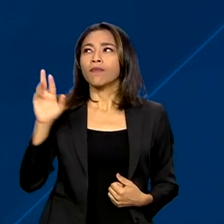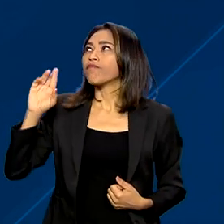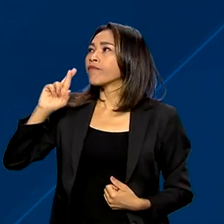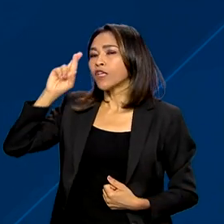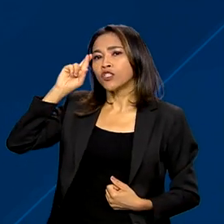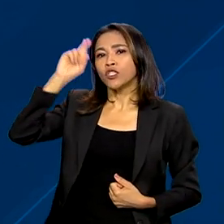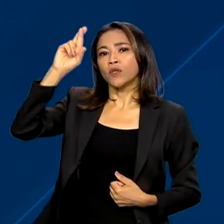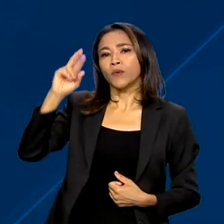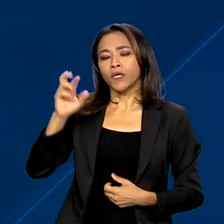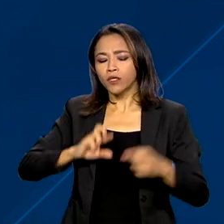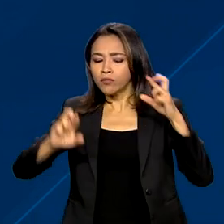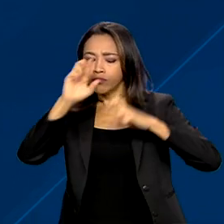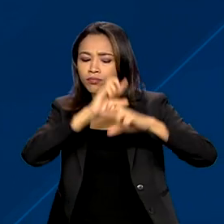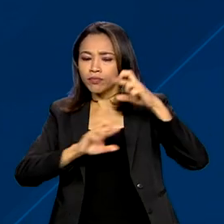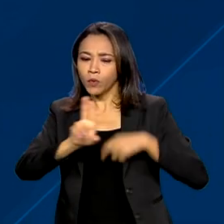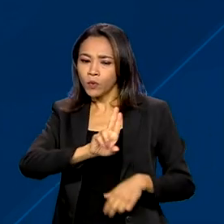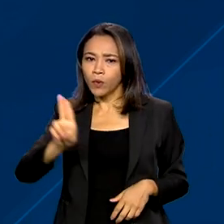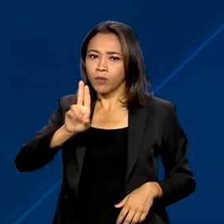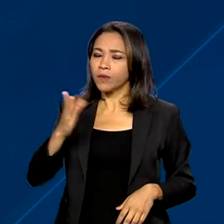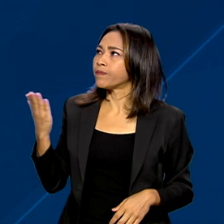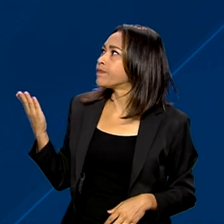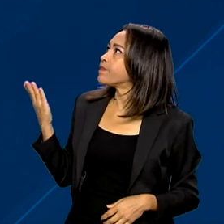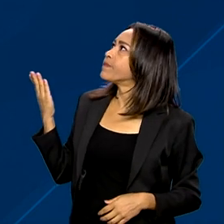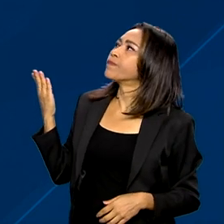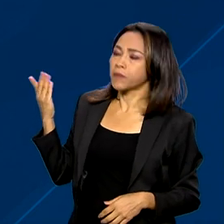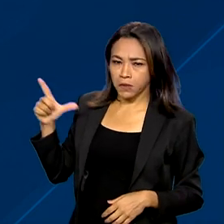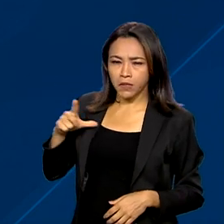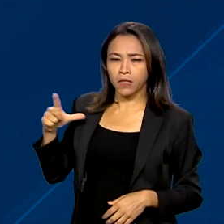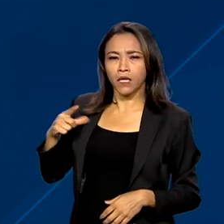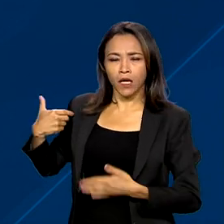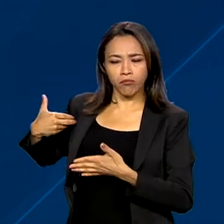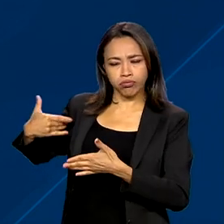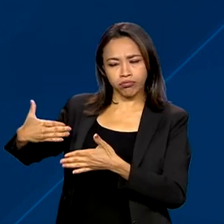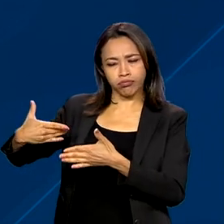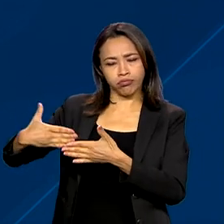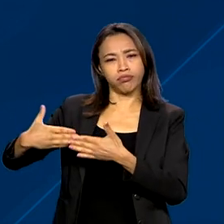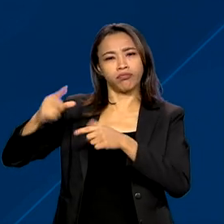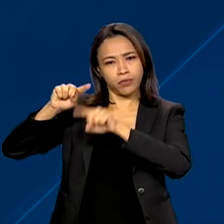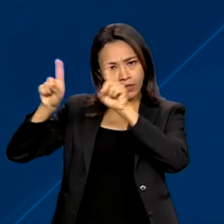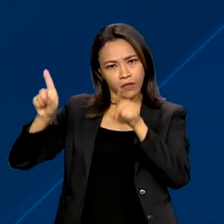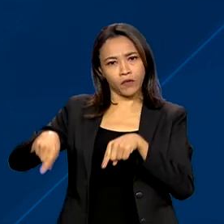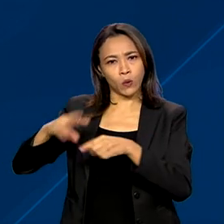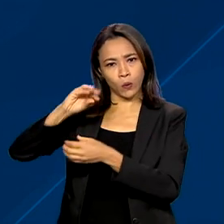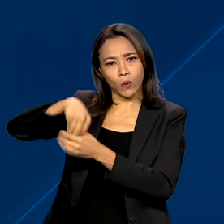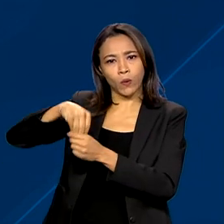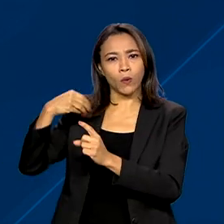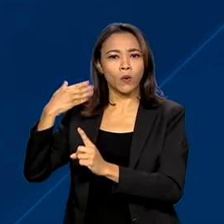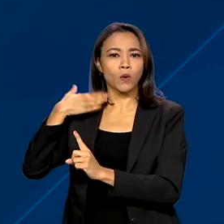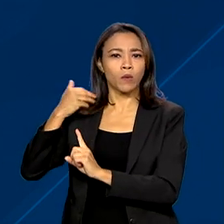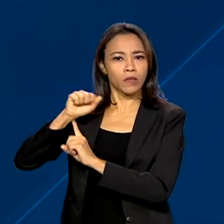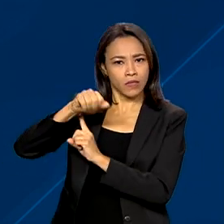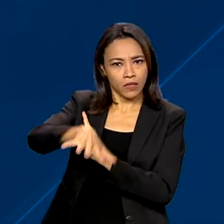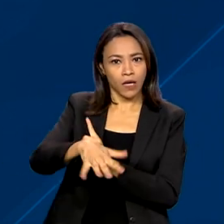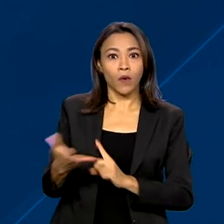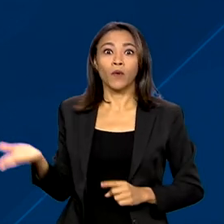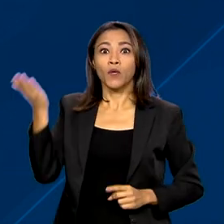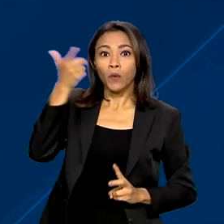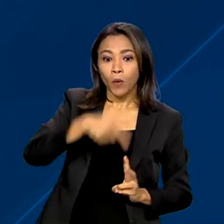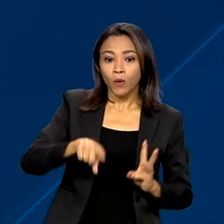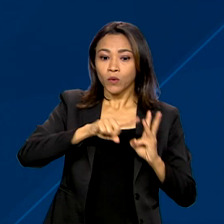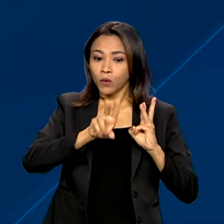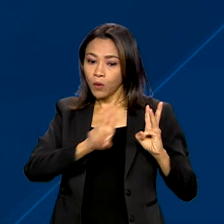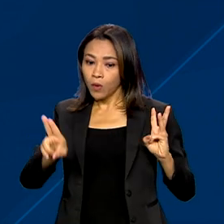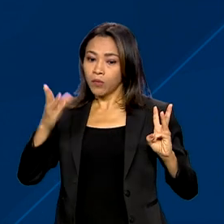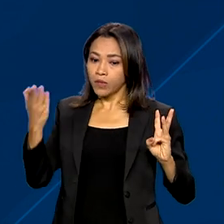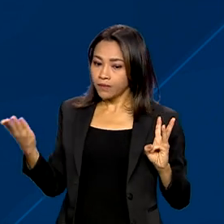indicado é Ailton de Aquino Santos, servidor de carreira do Banco Central. E para a secretaria-executiva do Ministério da Fazenda,